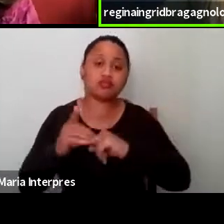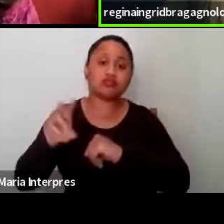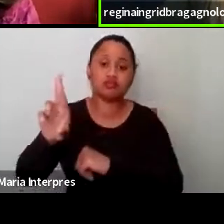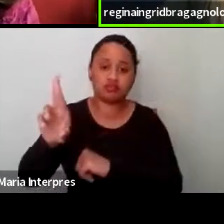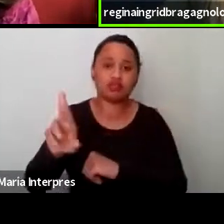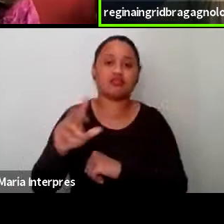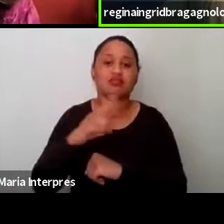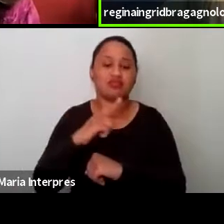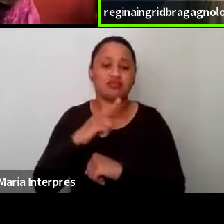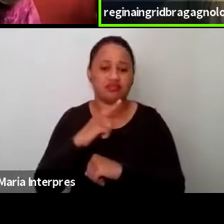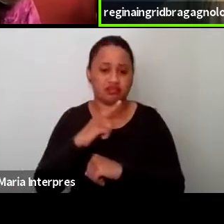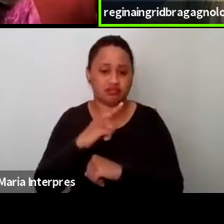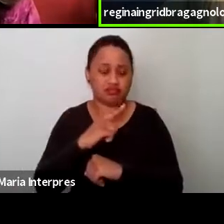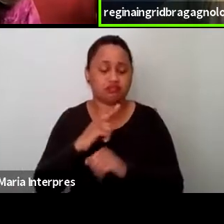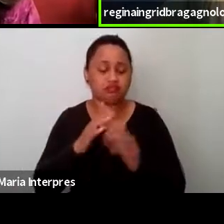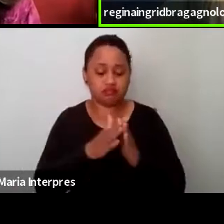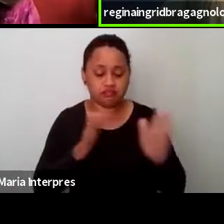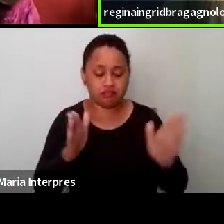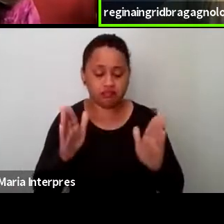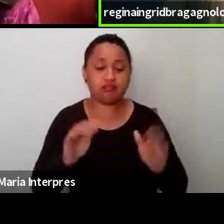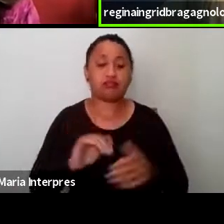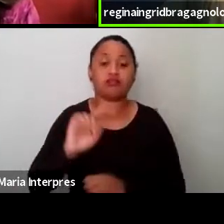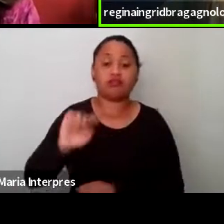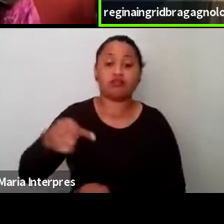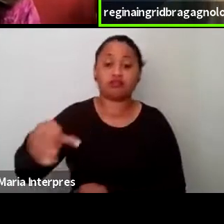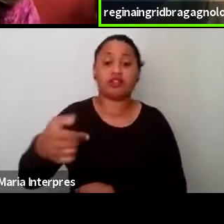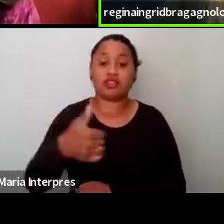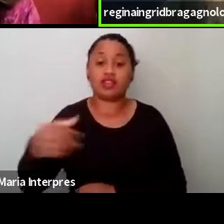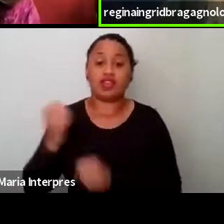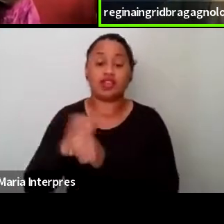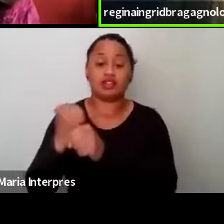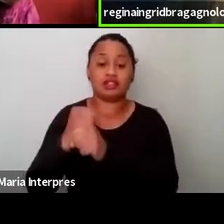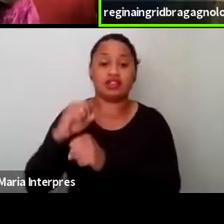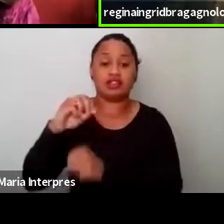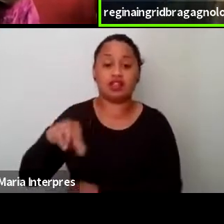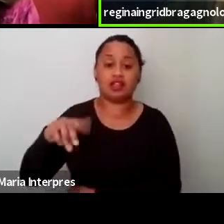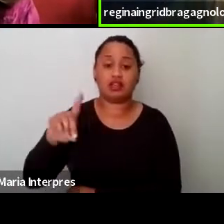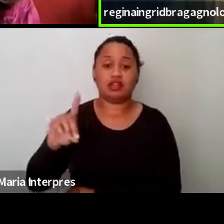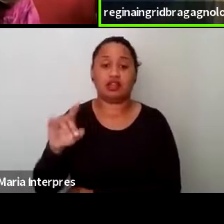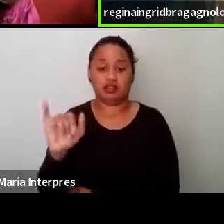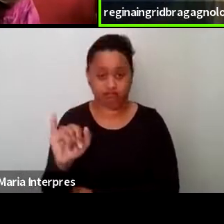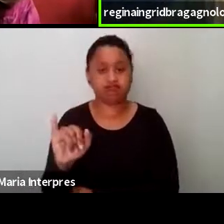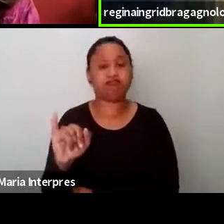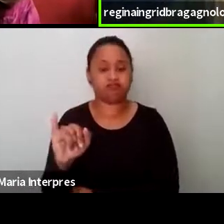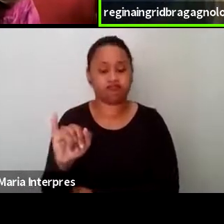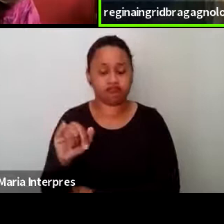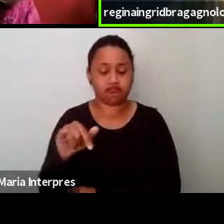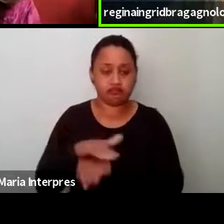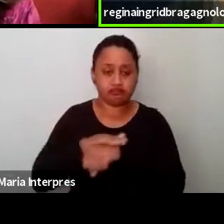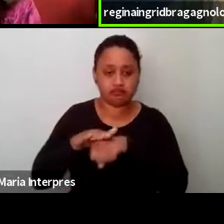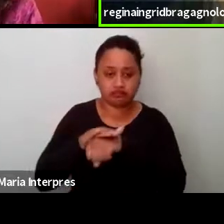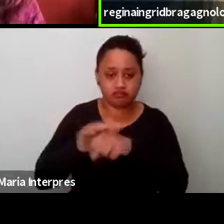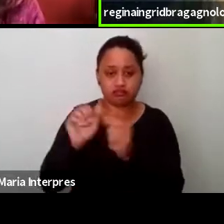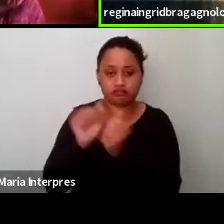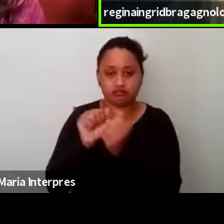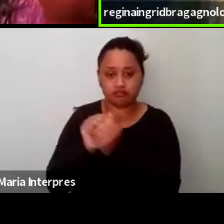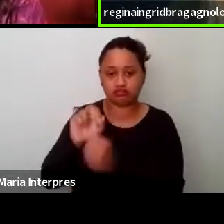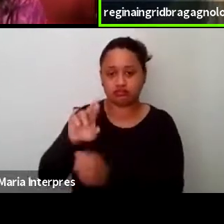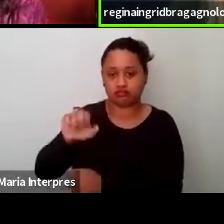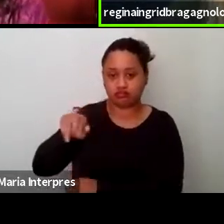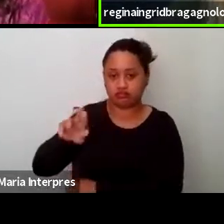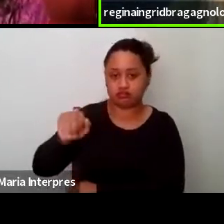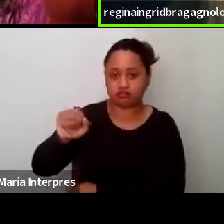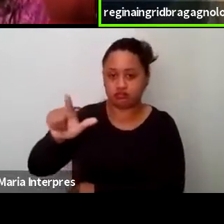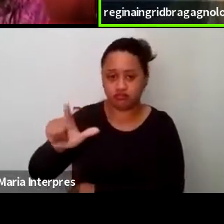e depois desses dez anos no NDI, muito nessa conversa também com a Raquel, eu olho para esse material como